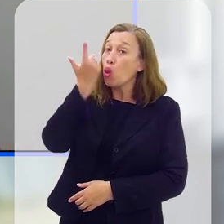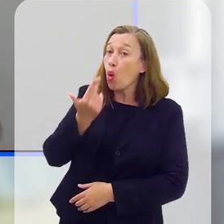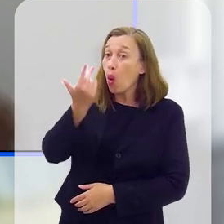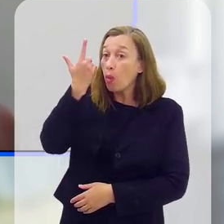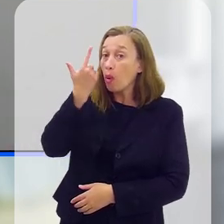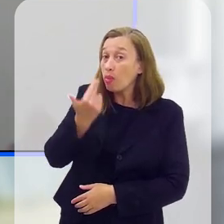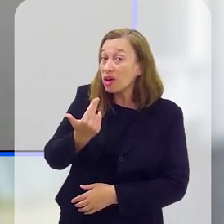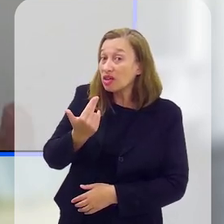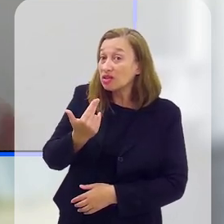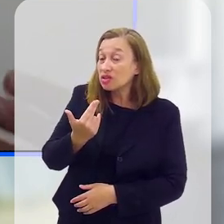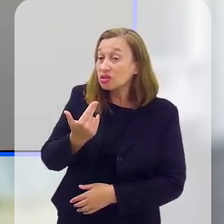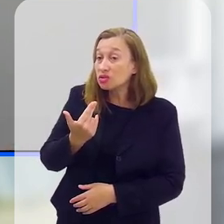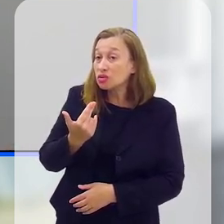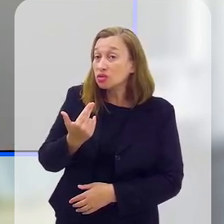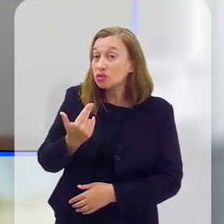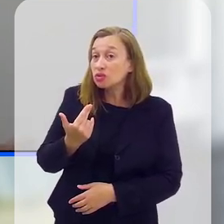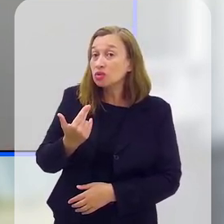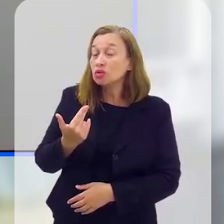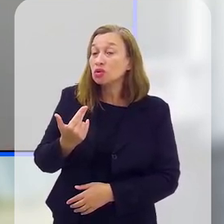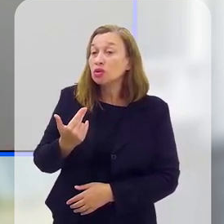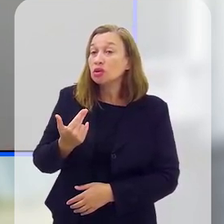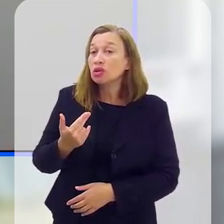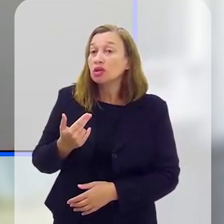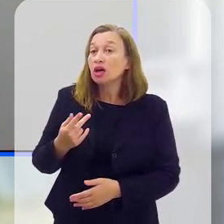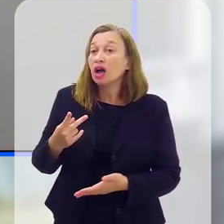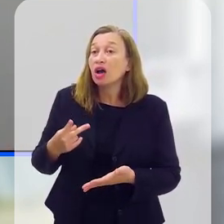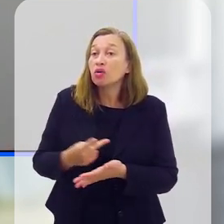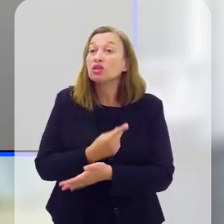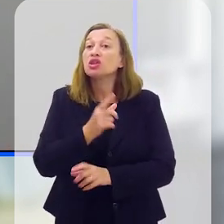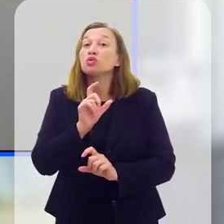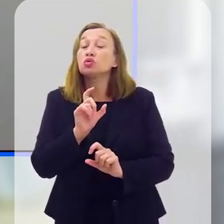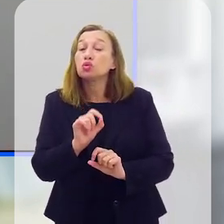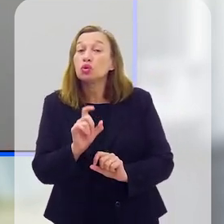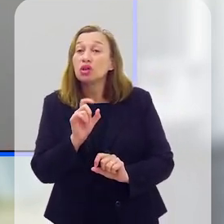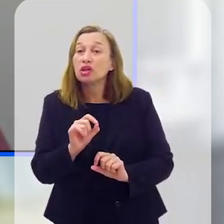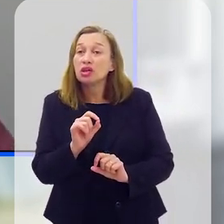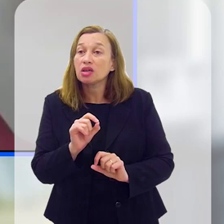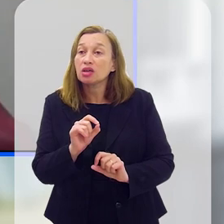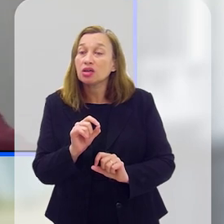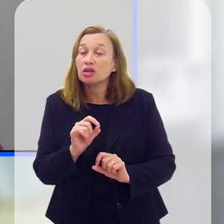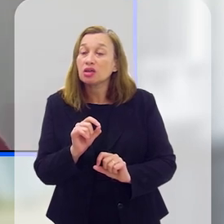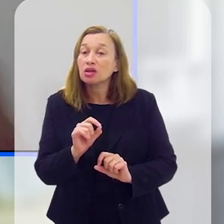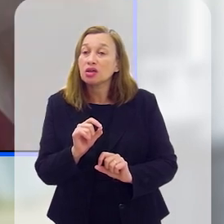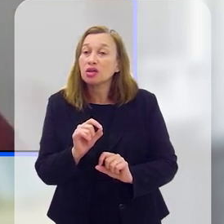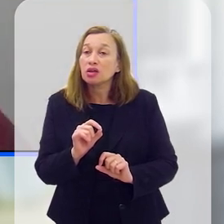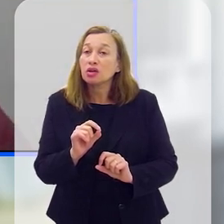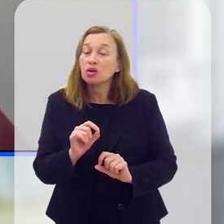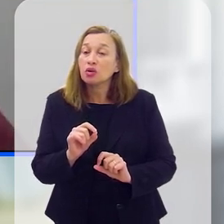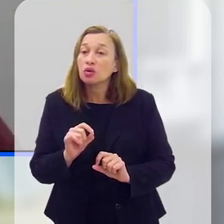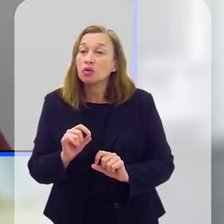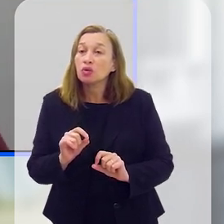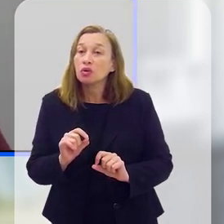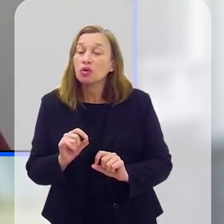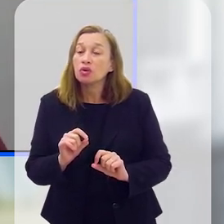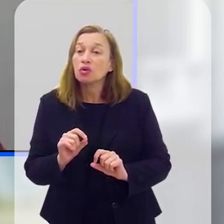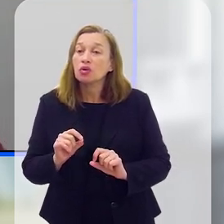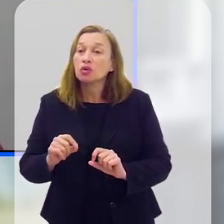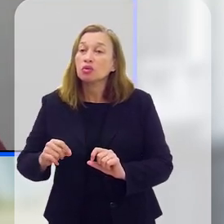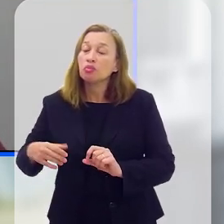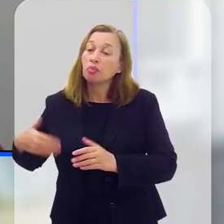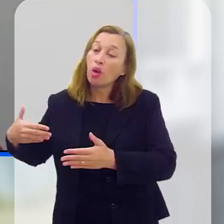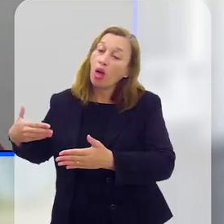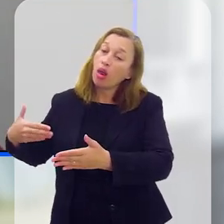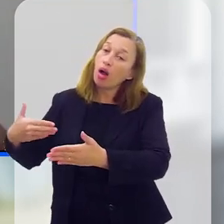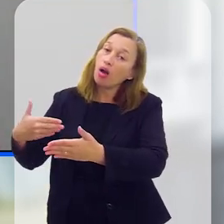isso normalmente é fruto do desenvolvimento disfuncional, para usar essa palavra,